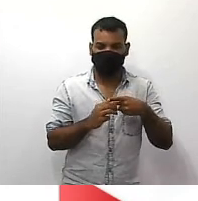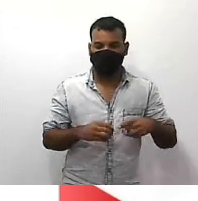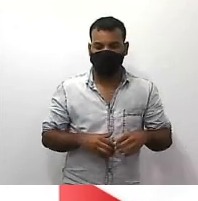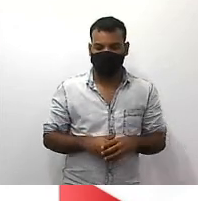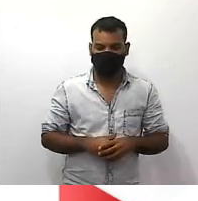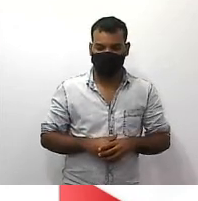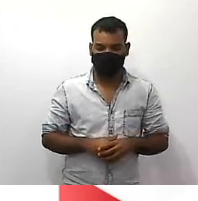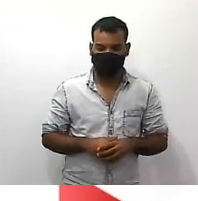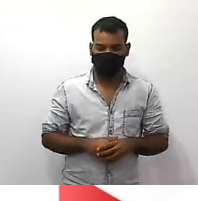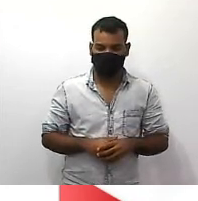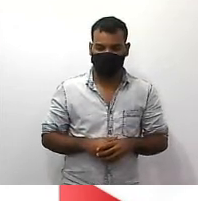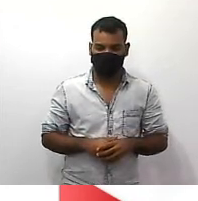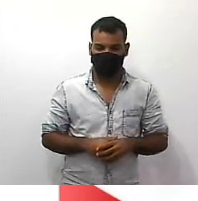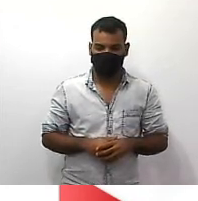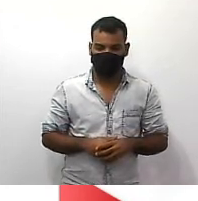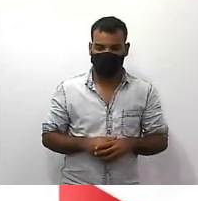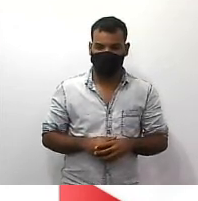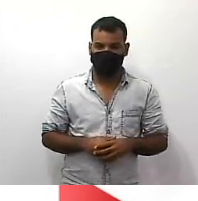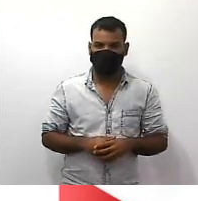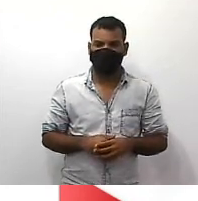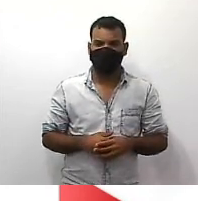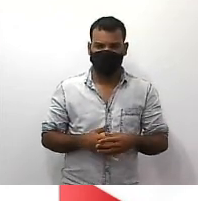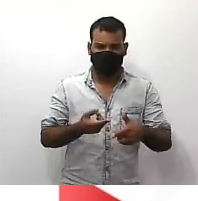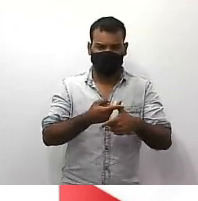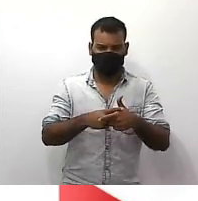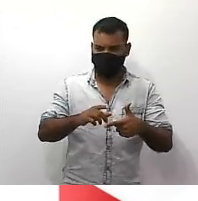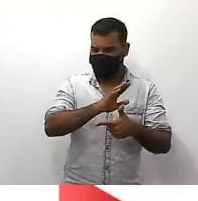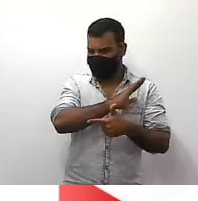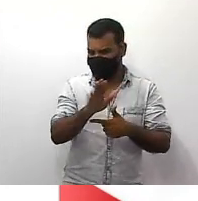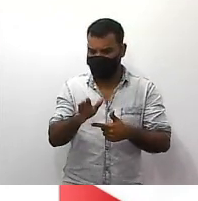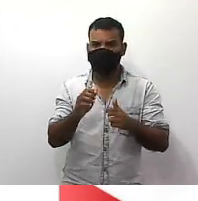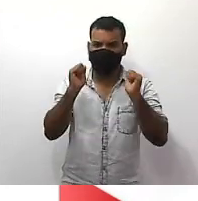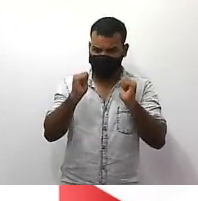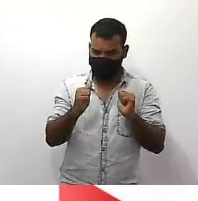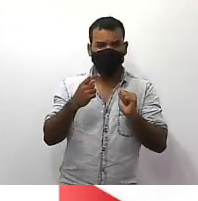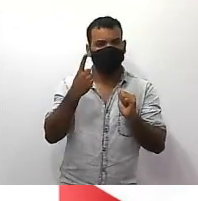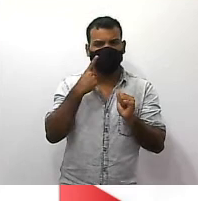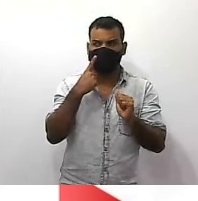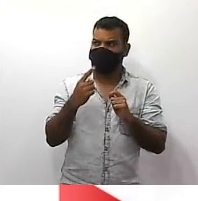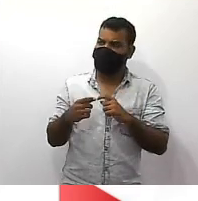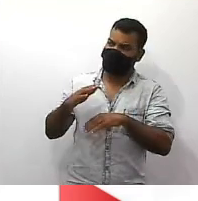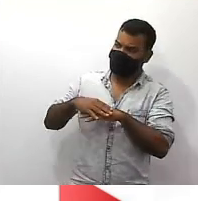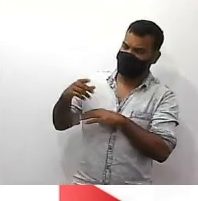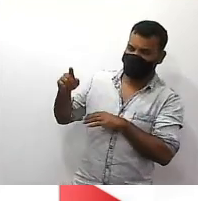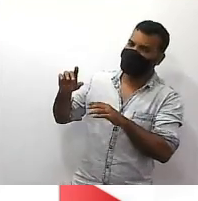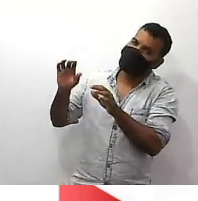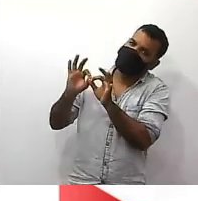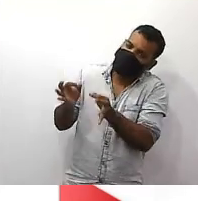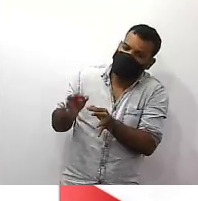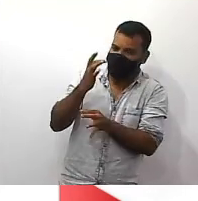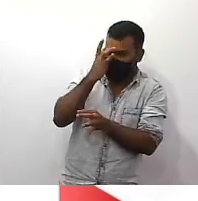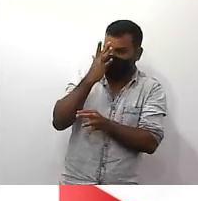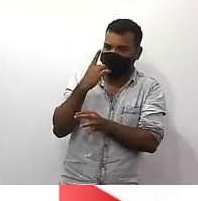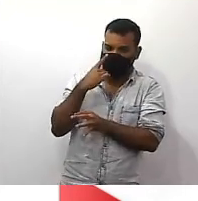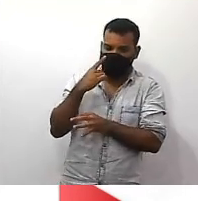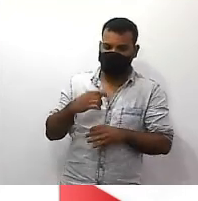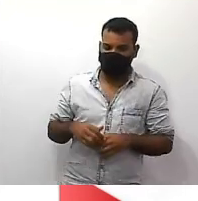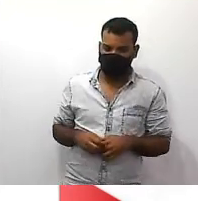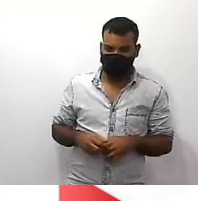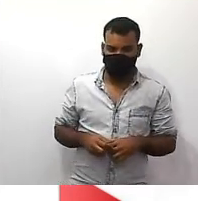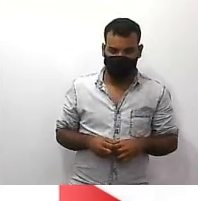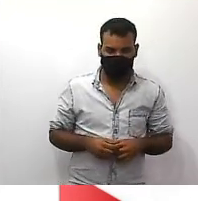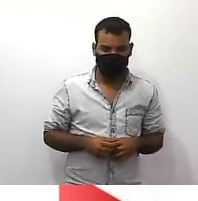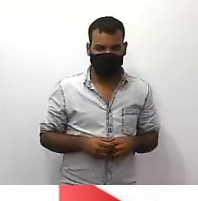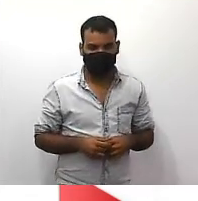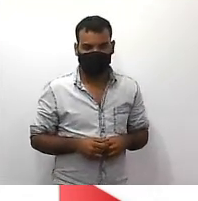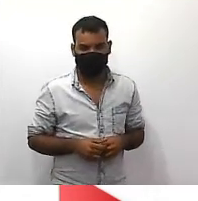eu posso dividir direto pode eu simplifico para facilitar primeiro você